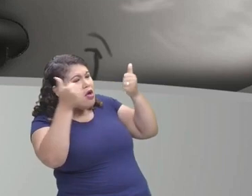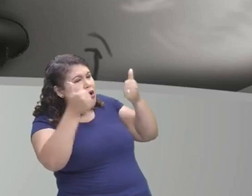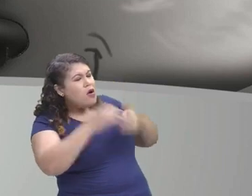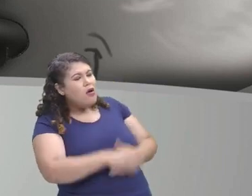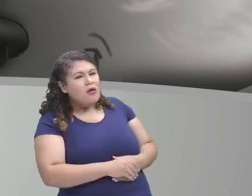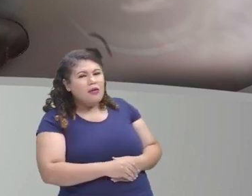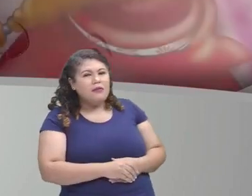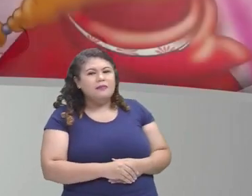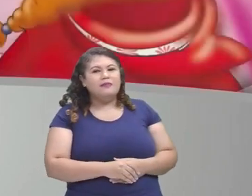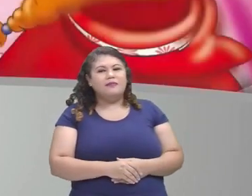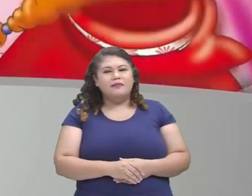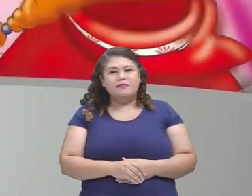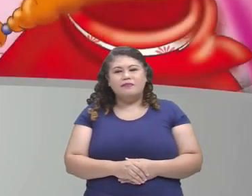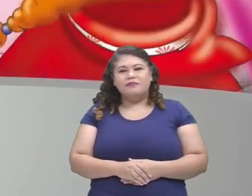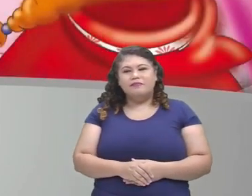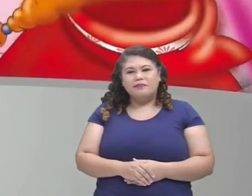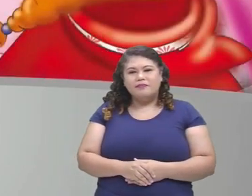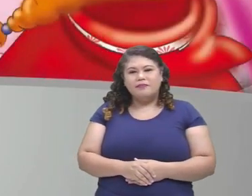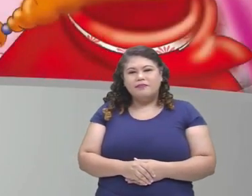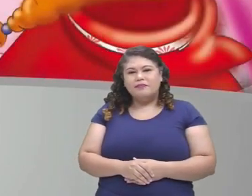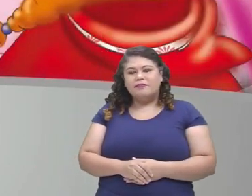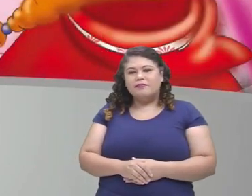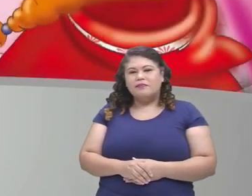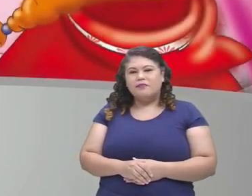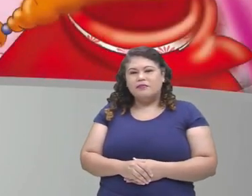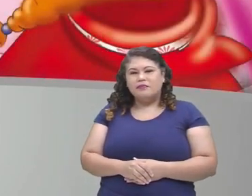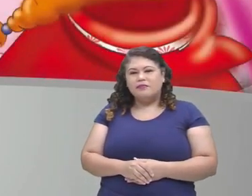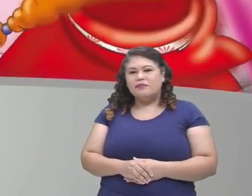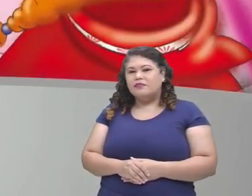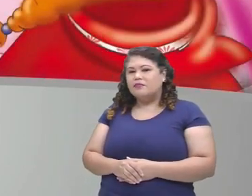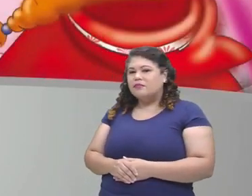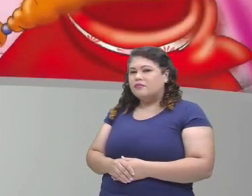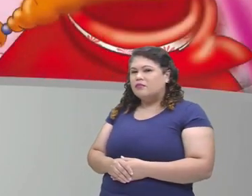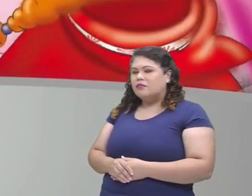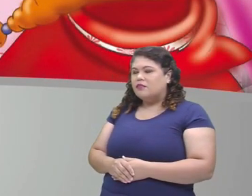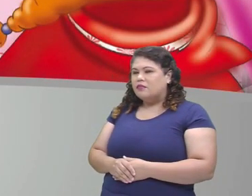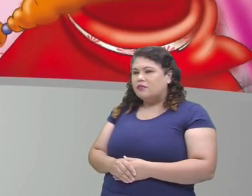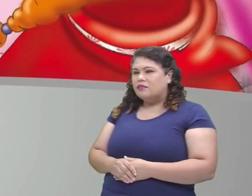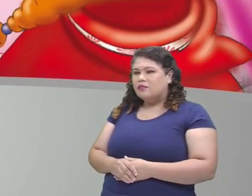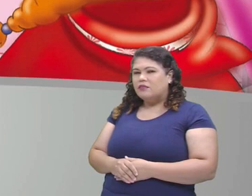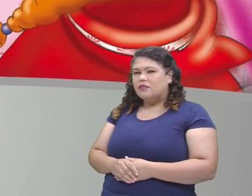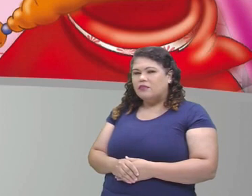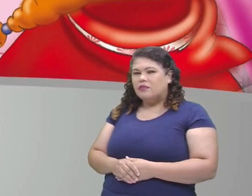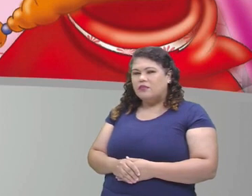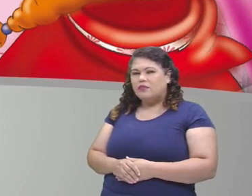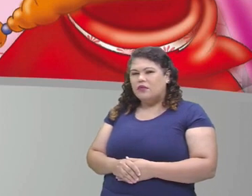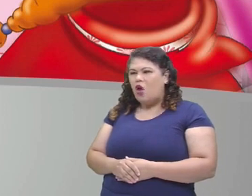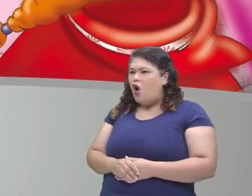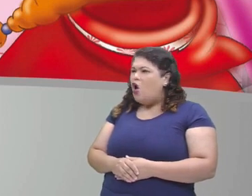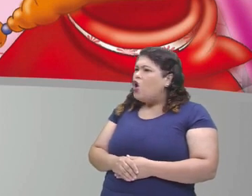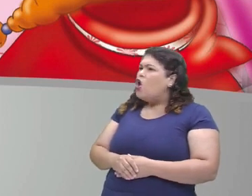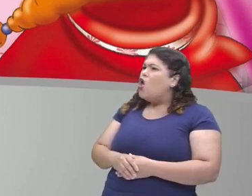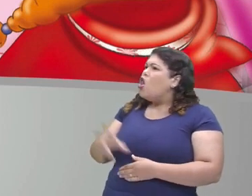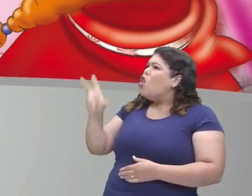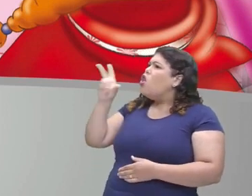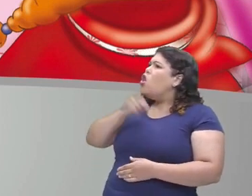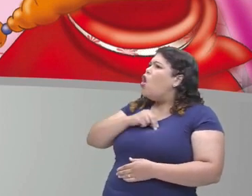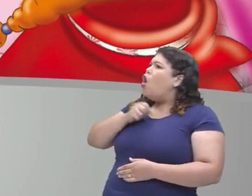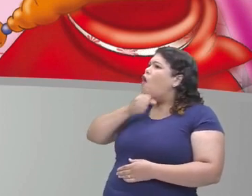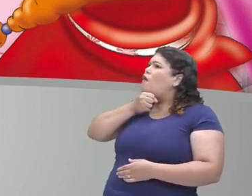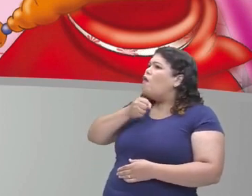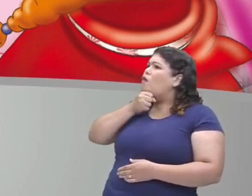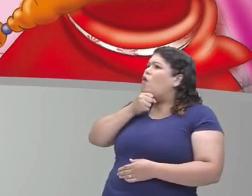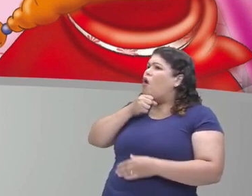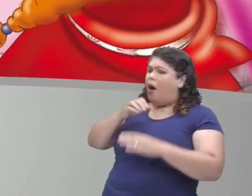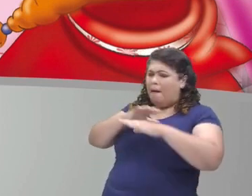e agora, crianças? Ah, avó, que mãos grandes você tem?